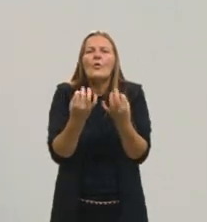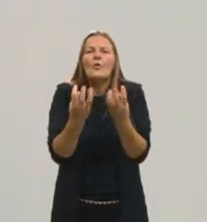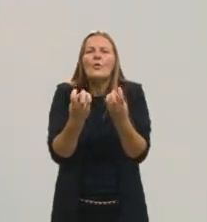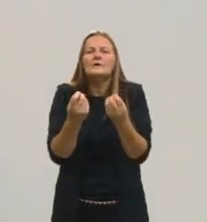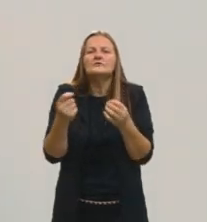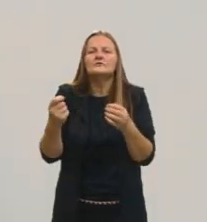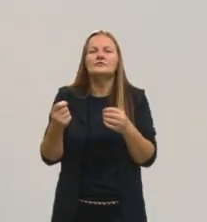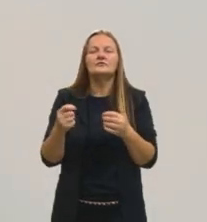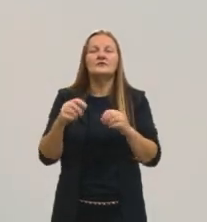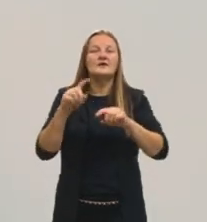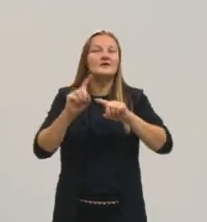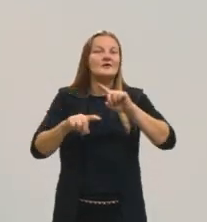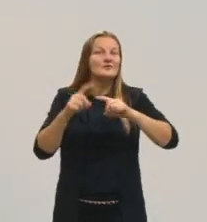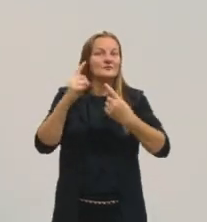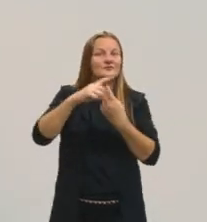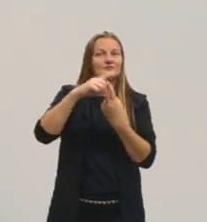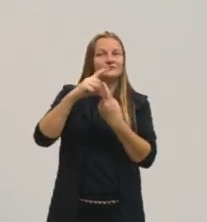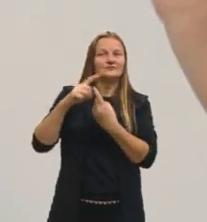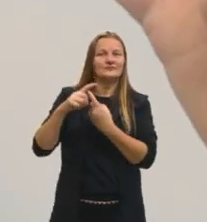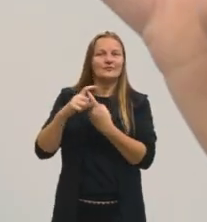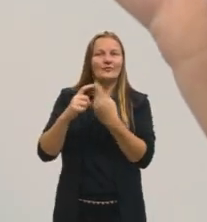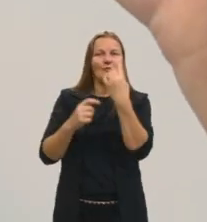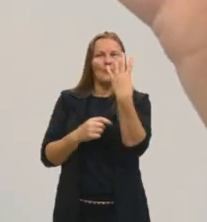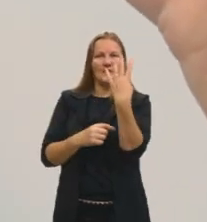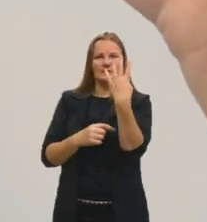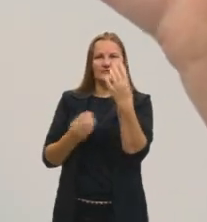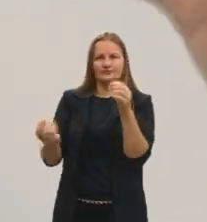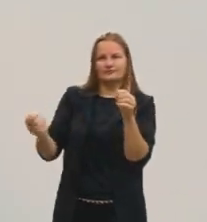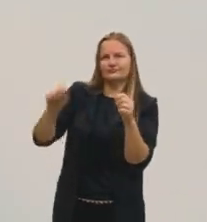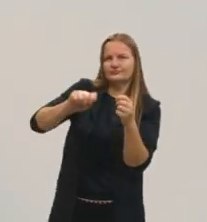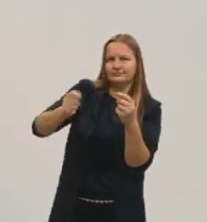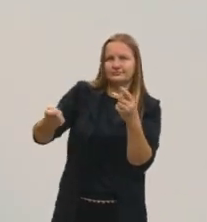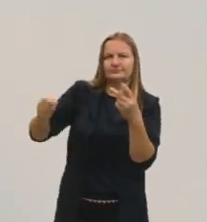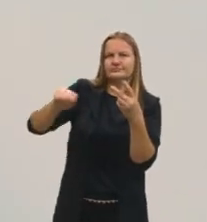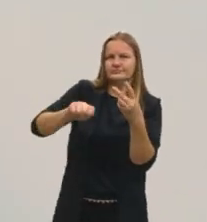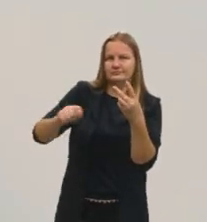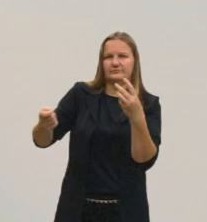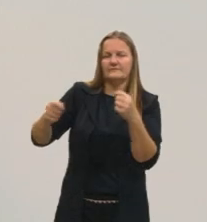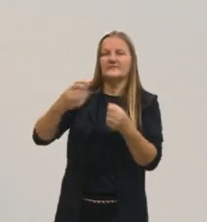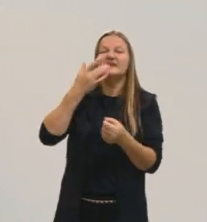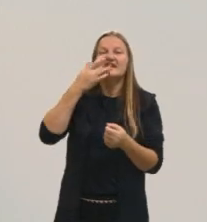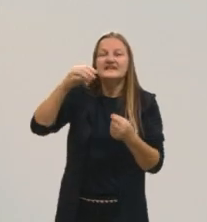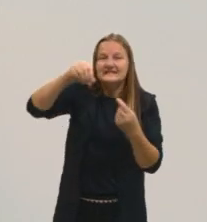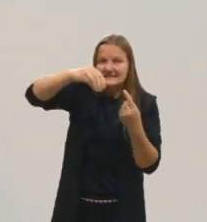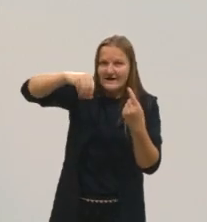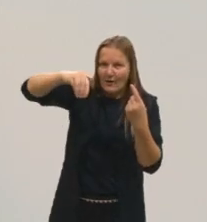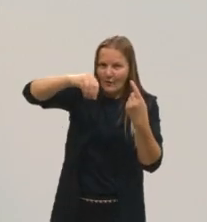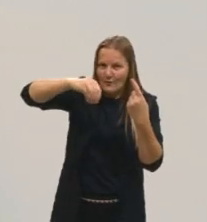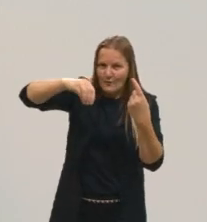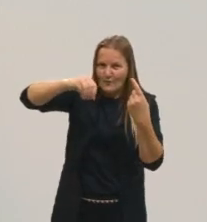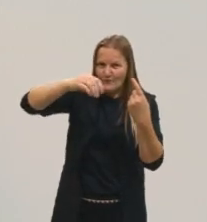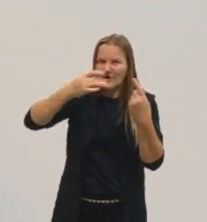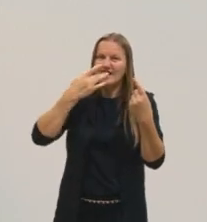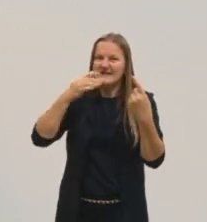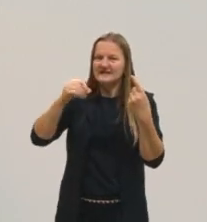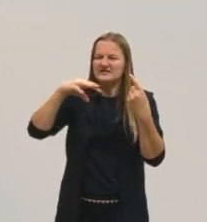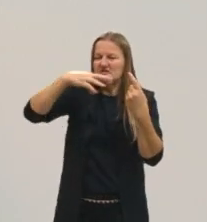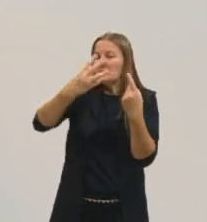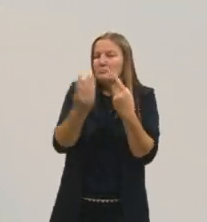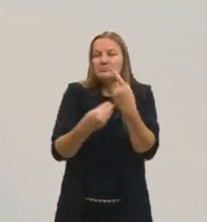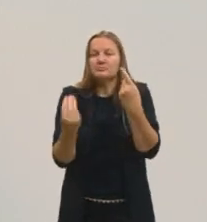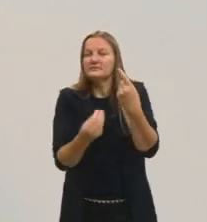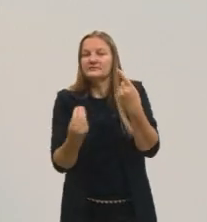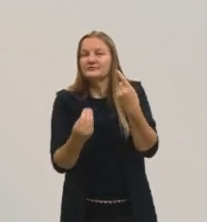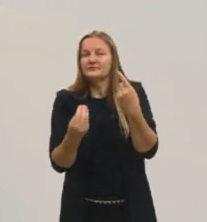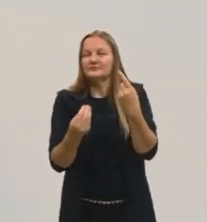adicionados aqui? Foram adicionados quatro componentes, né? Porque foram adicionados o sal, que ele acabou dissolvendo na água. A